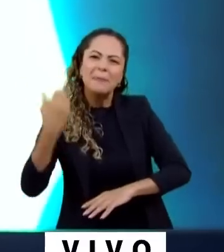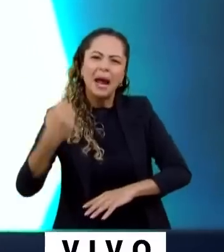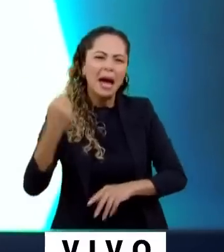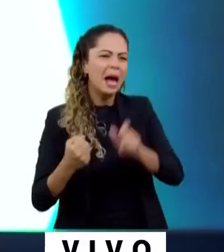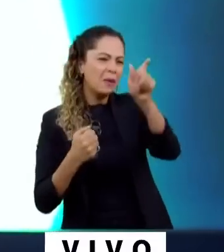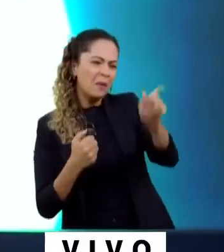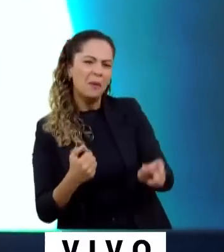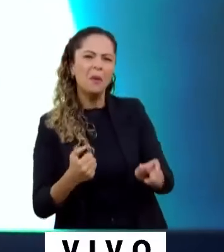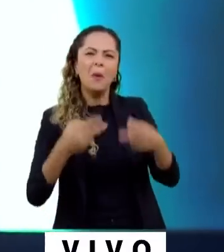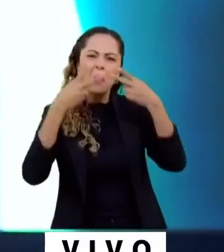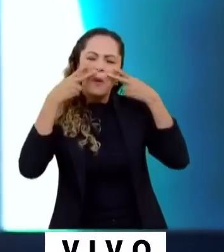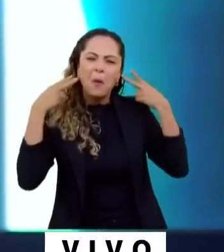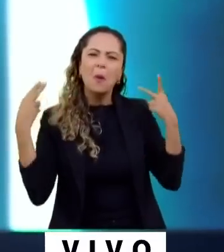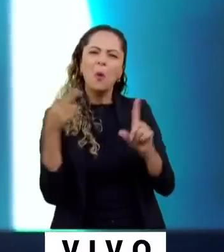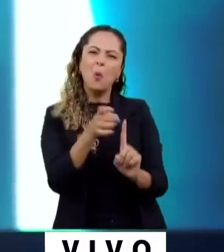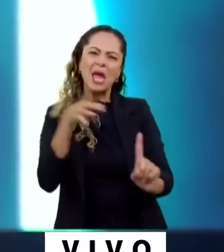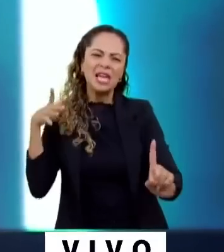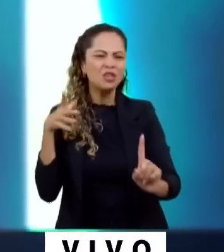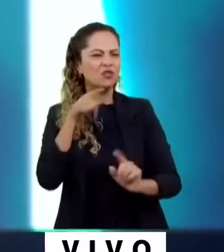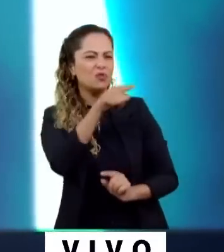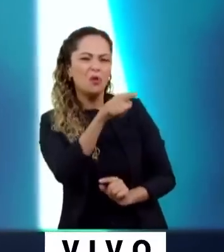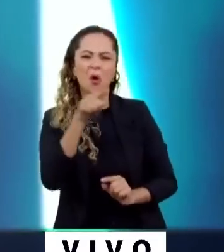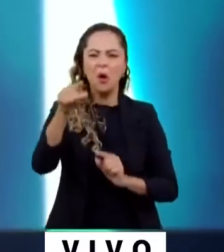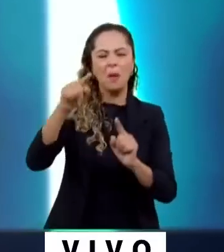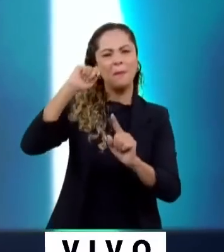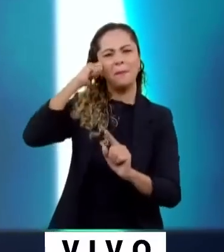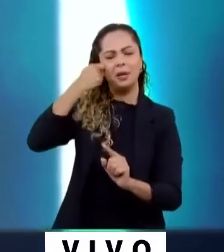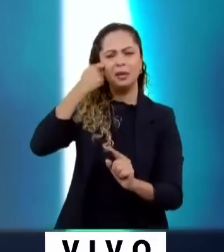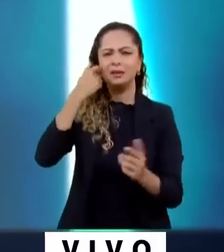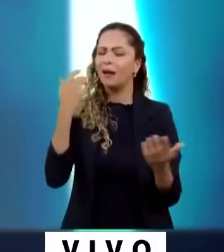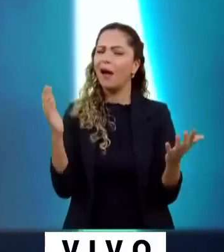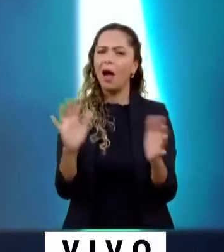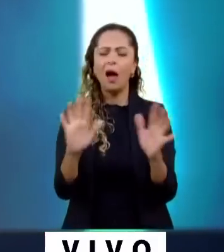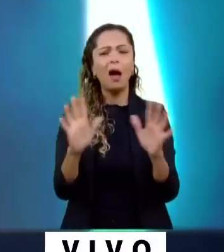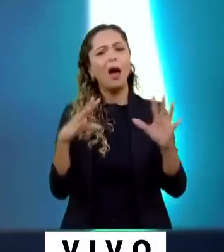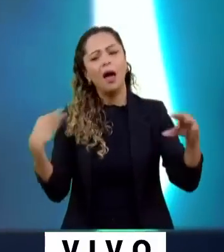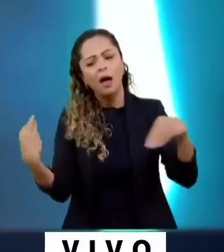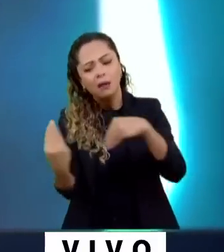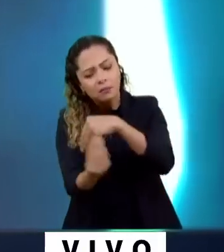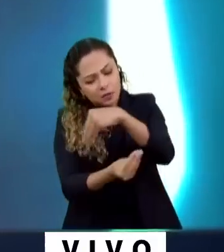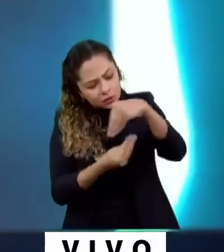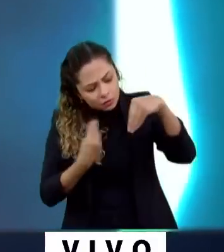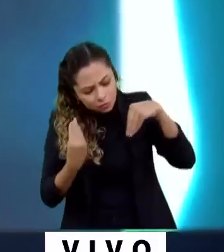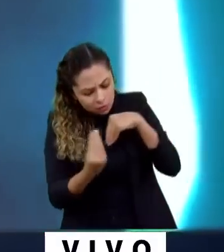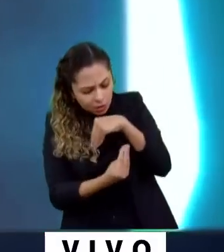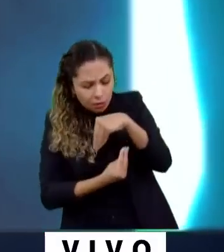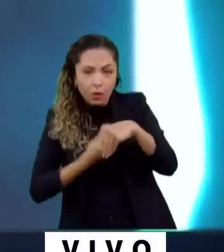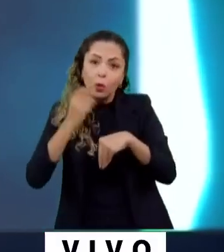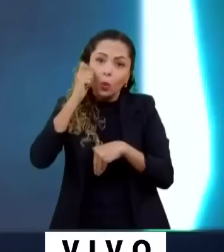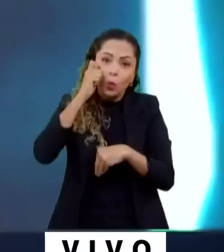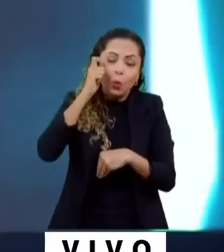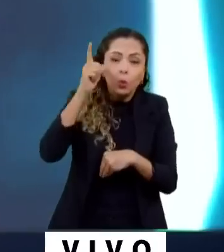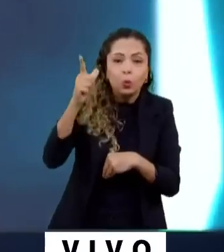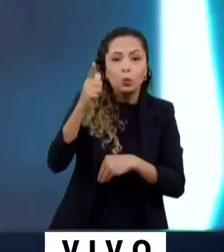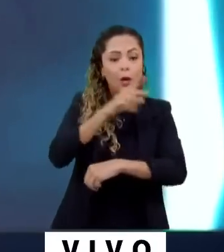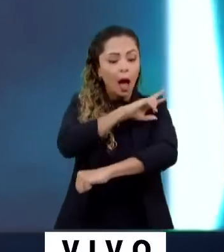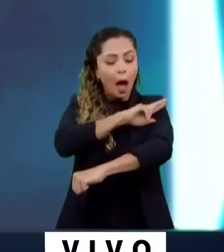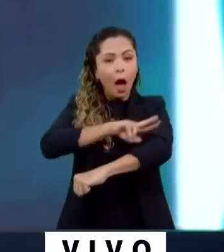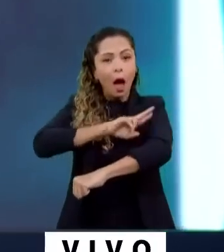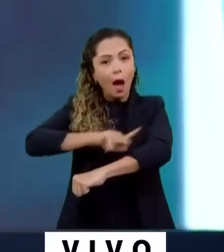esses, isso aí é a miscigenação, é a nossa cultura, a nossa raça. E vocês dividem cada vez mais,